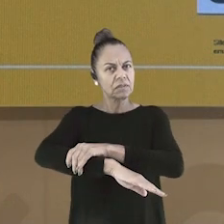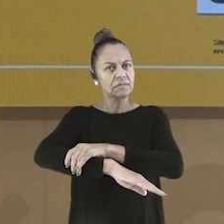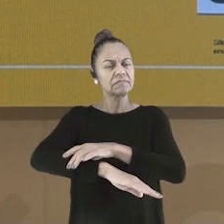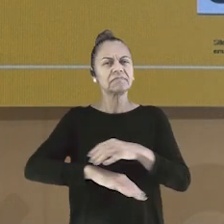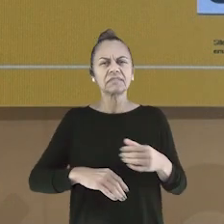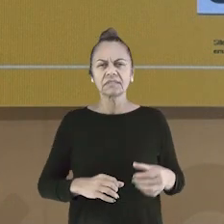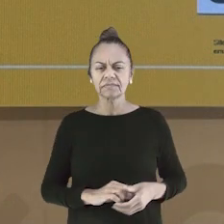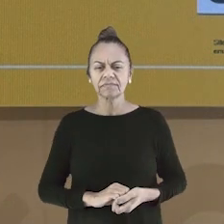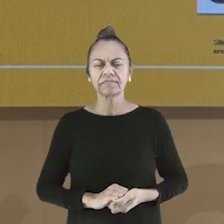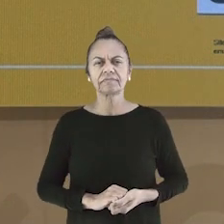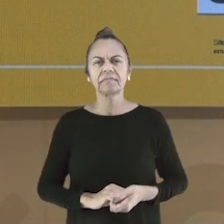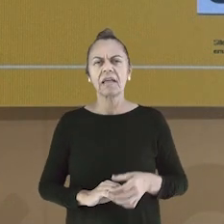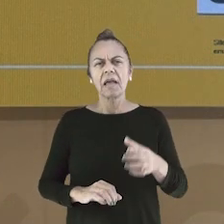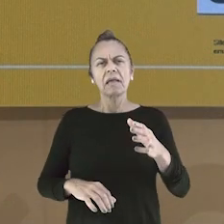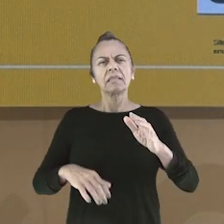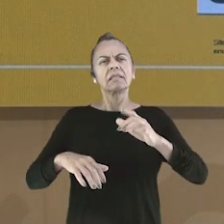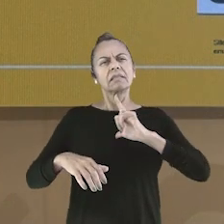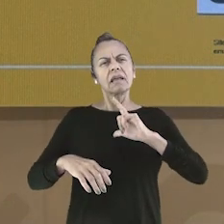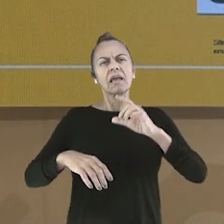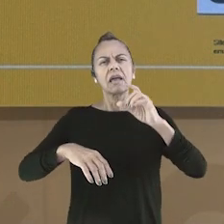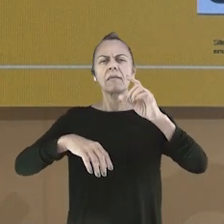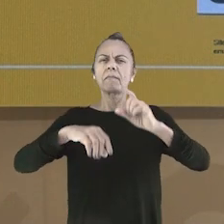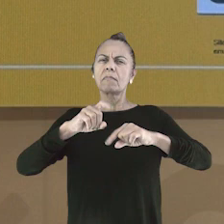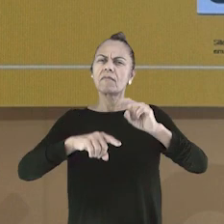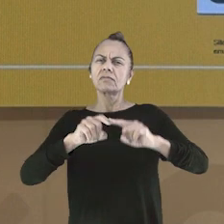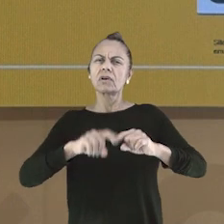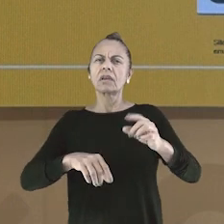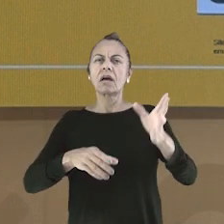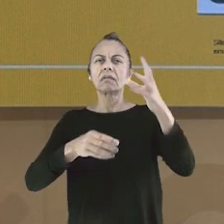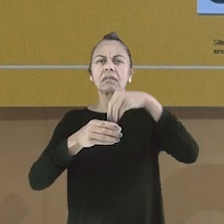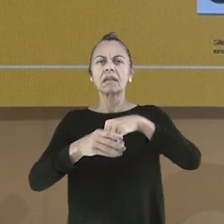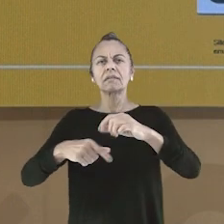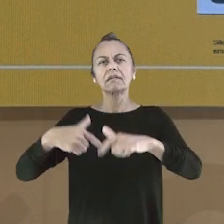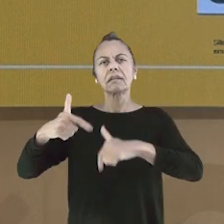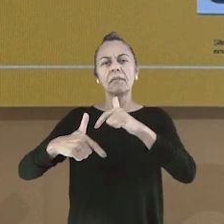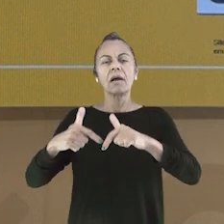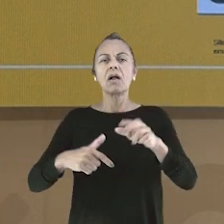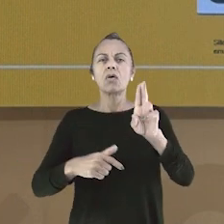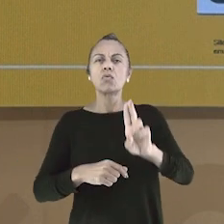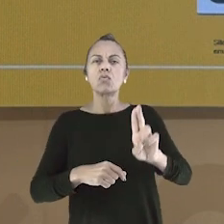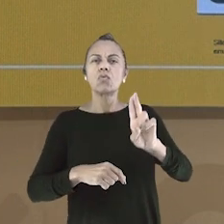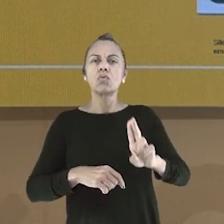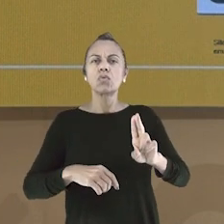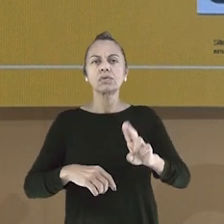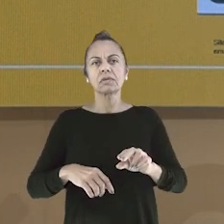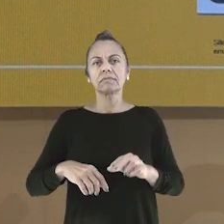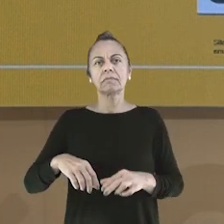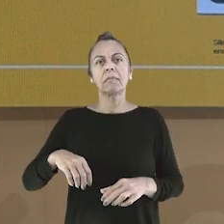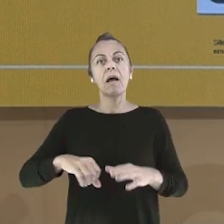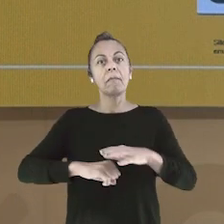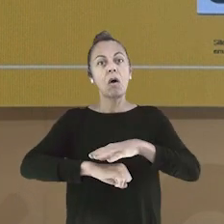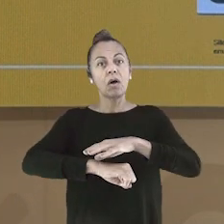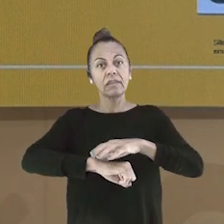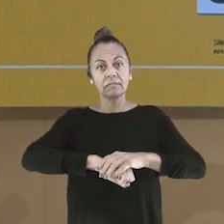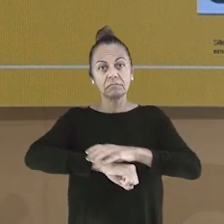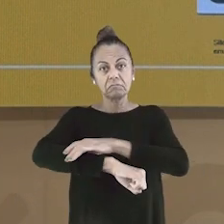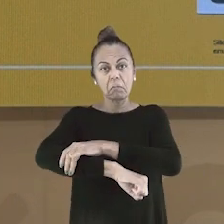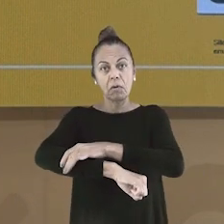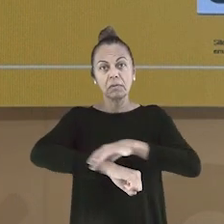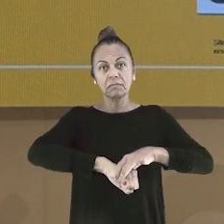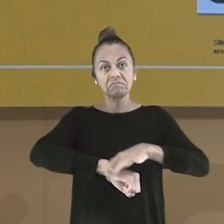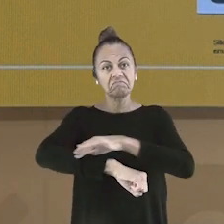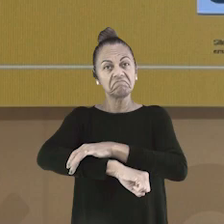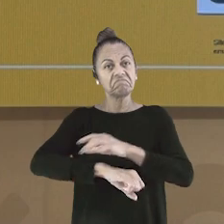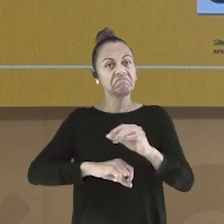botas. Antes de analisarmos, cite um exemplo de profissionais que usam botas no seu ambiente de